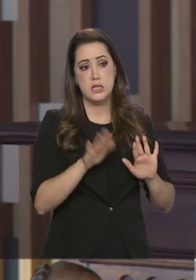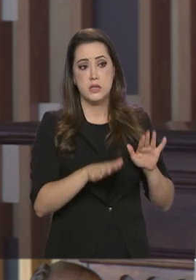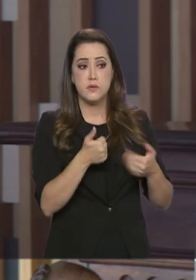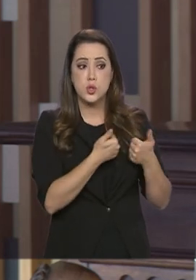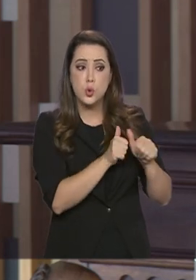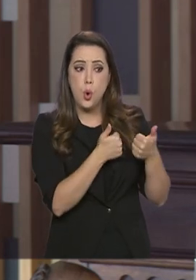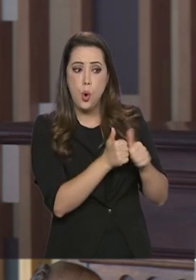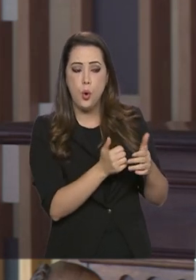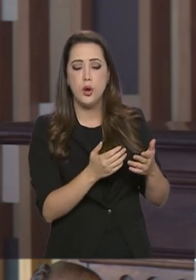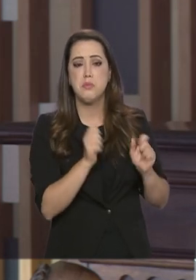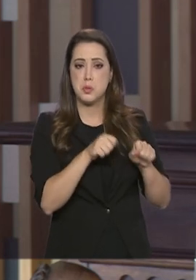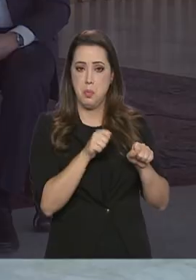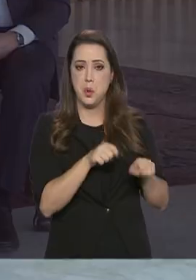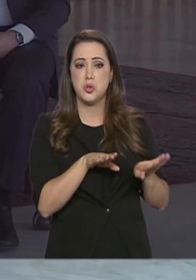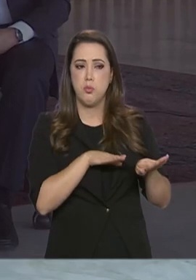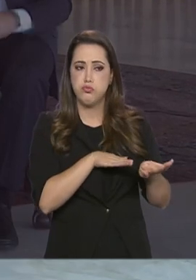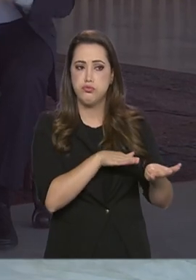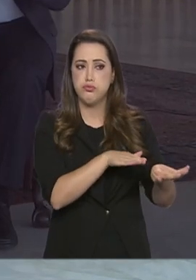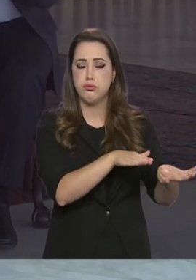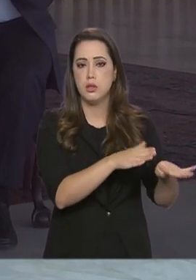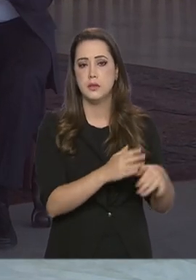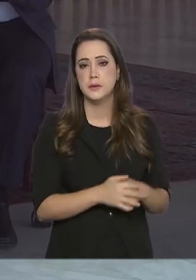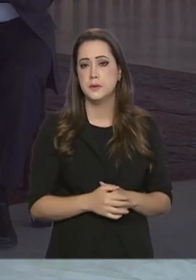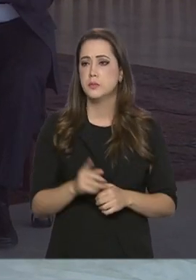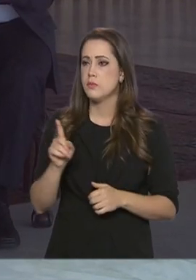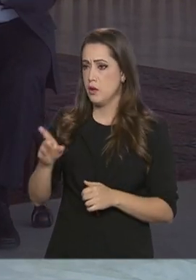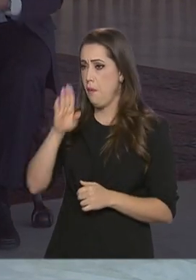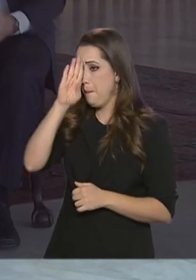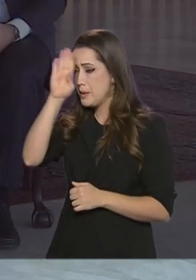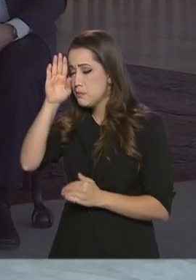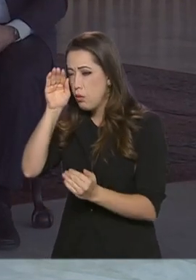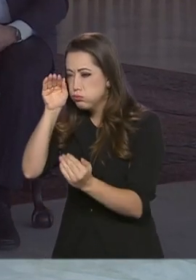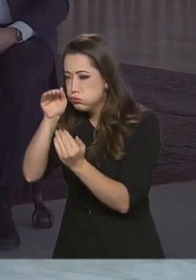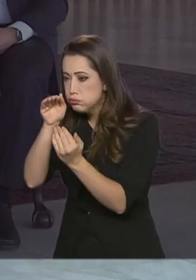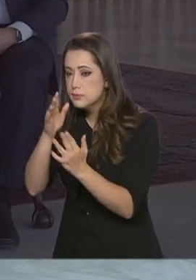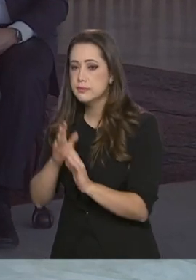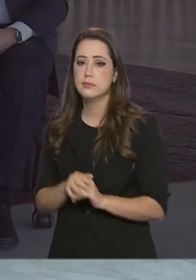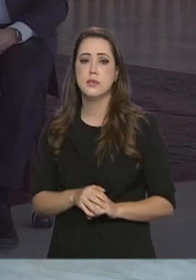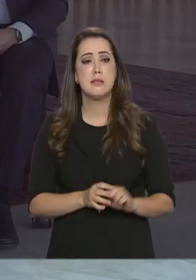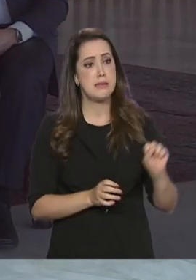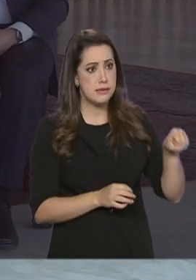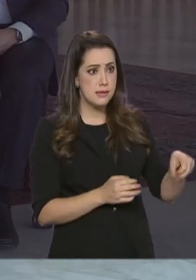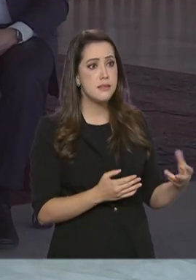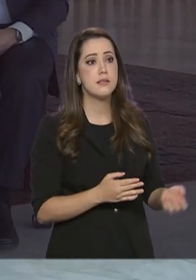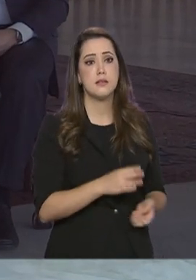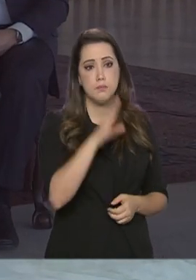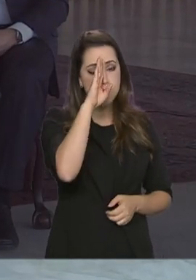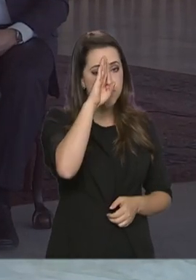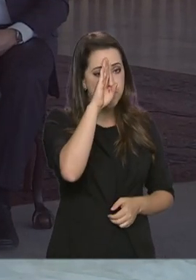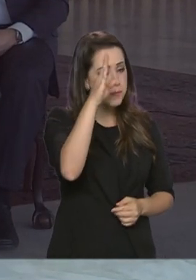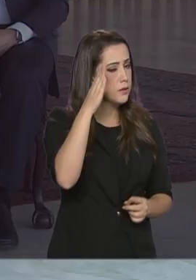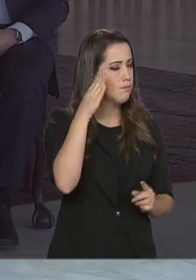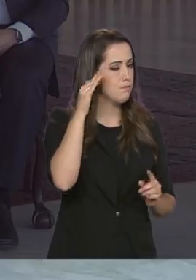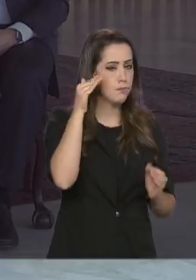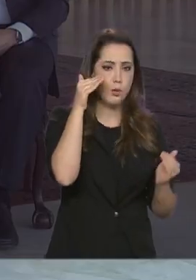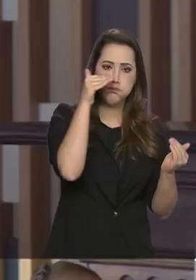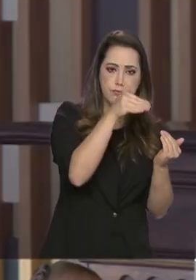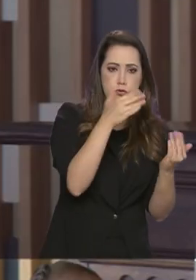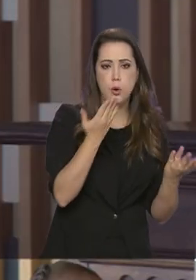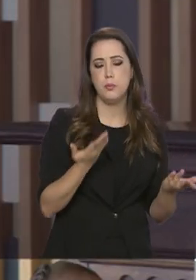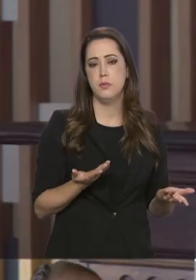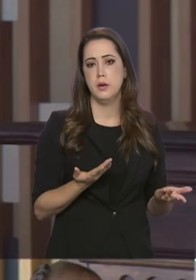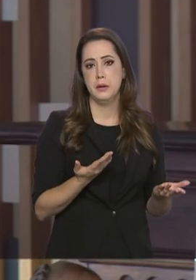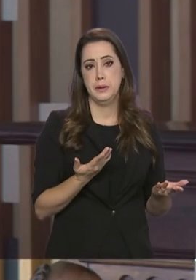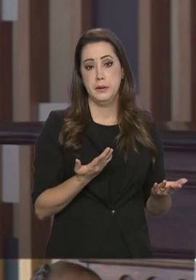pessoas por via terrestre e dar assistência. Tornou-se uma prioridade também, Tornou-se uma prioridade, tornou-se uma prioridade, né? Então, e fez parte